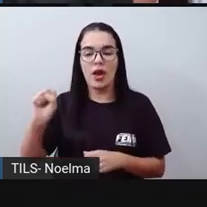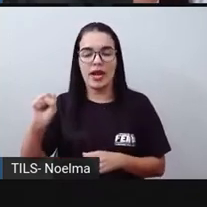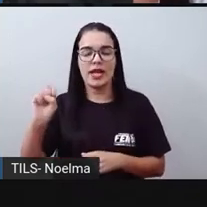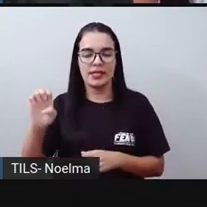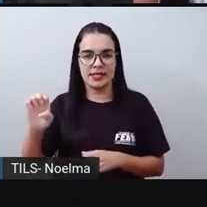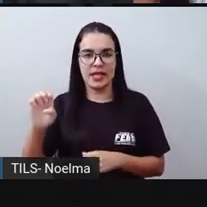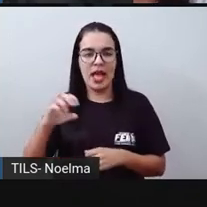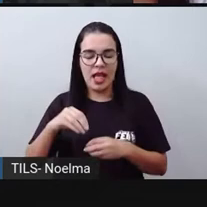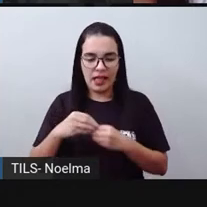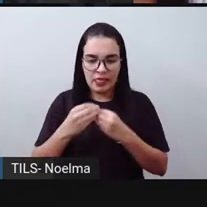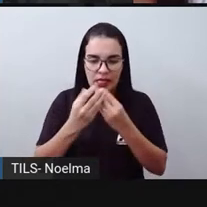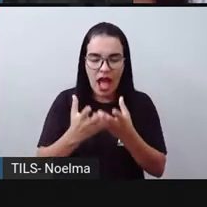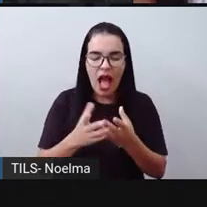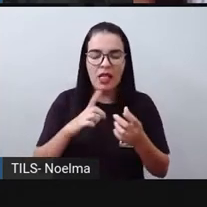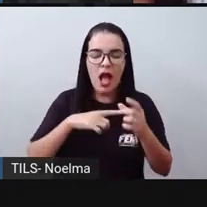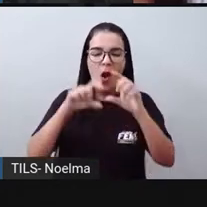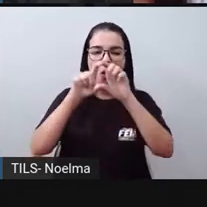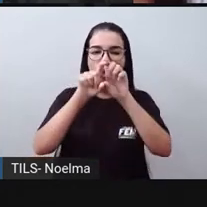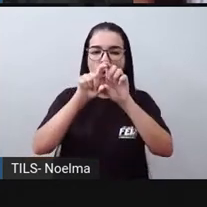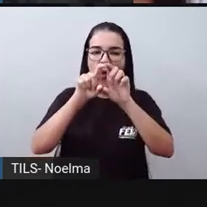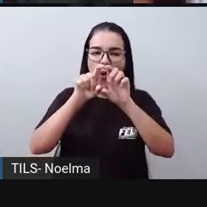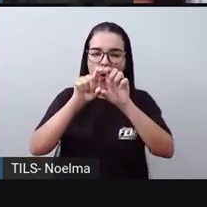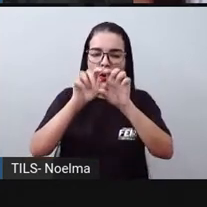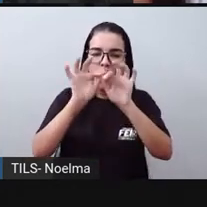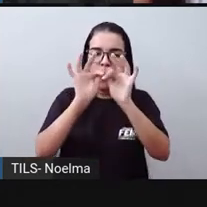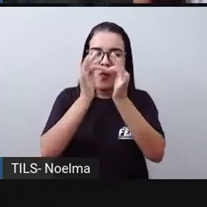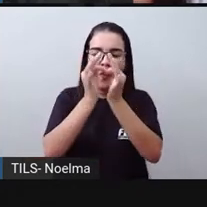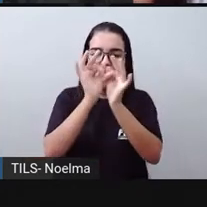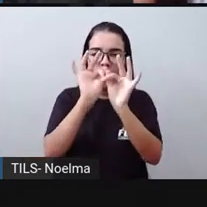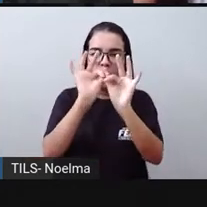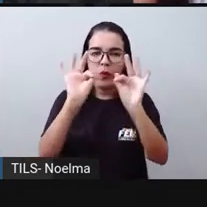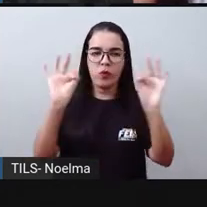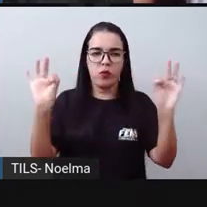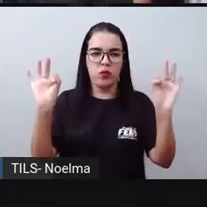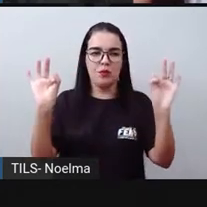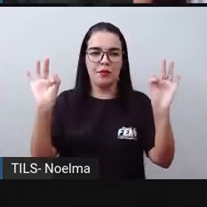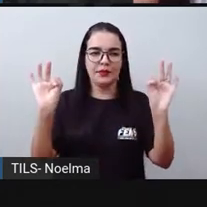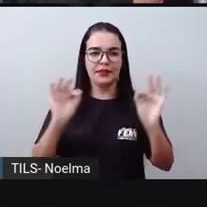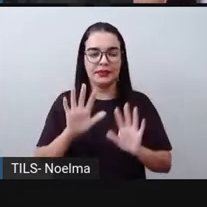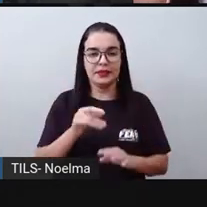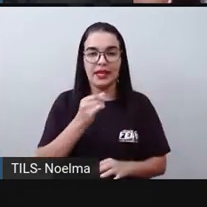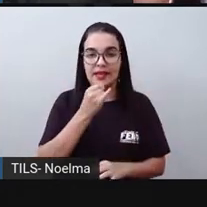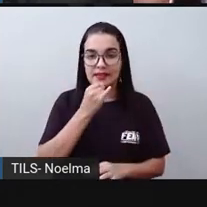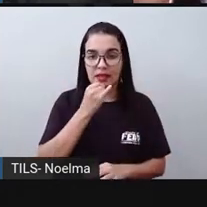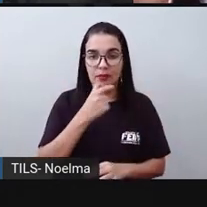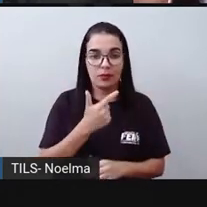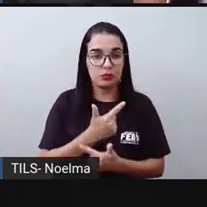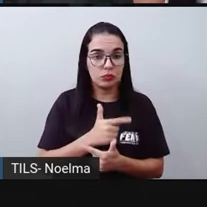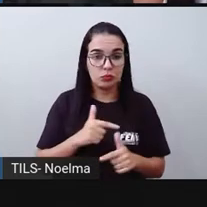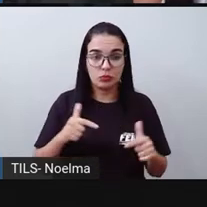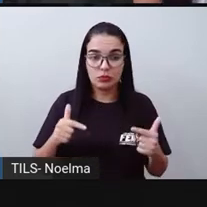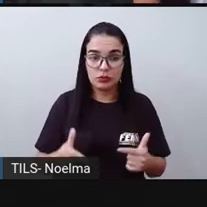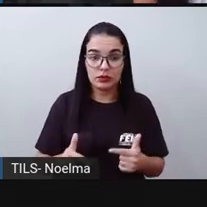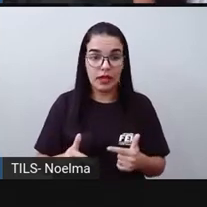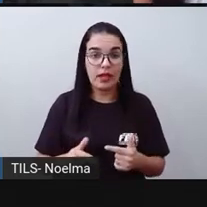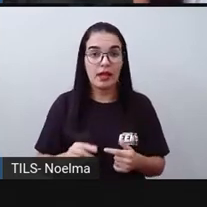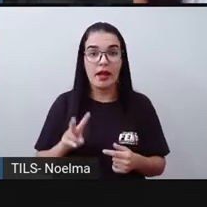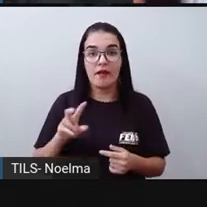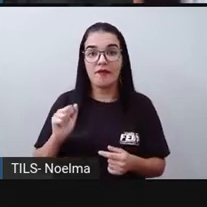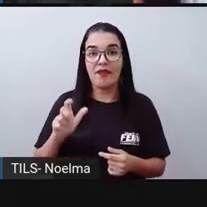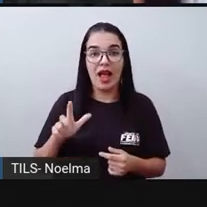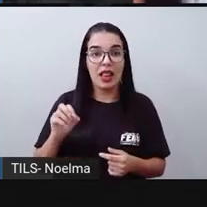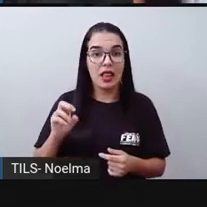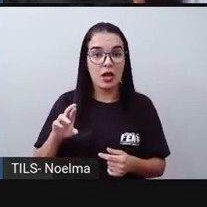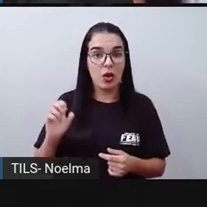aparecem aí no enunciado da situação problema. No caso aí, não apareceu valores expressados através